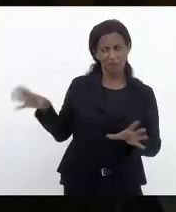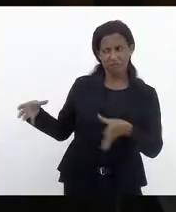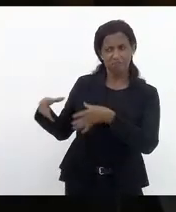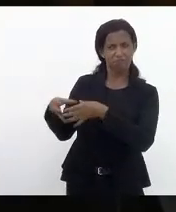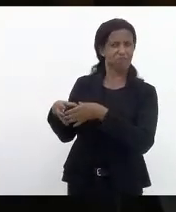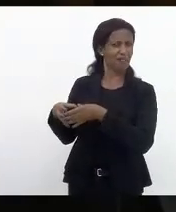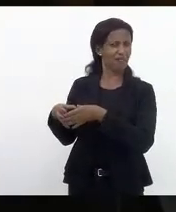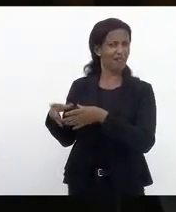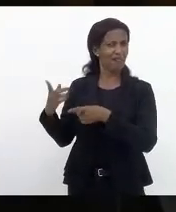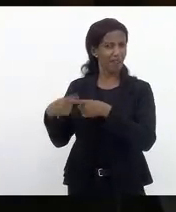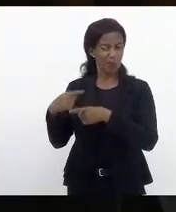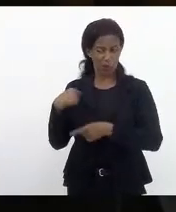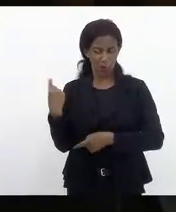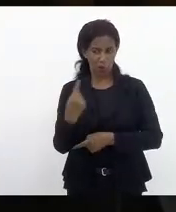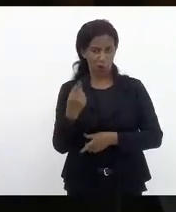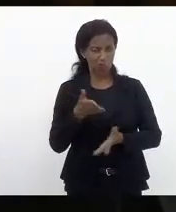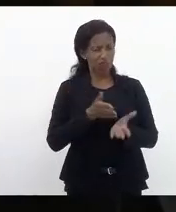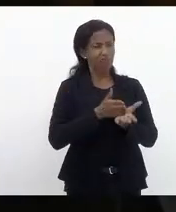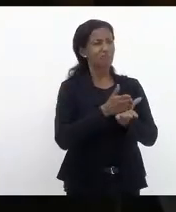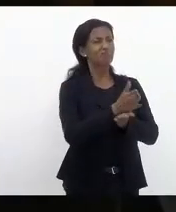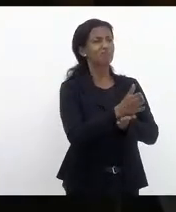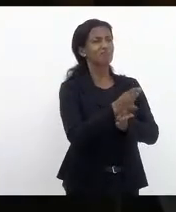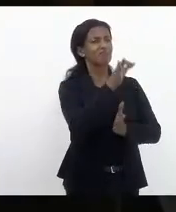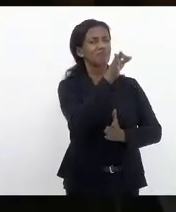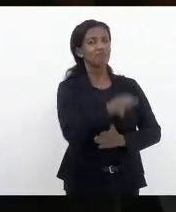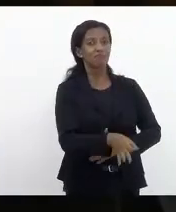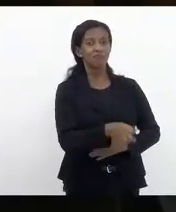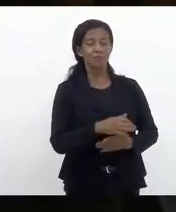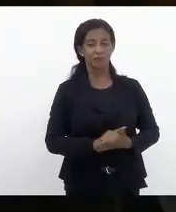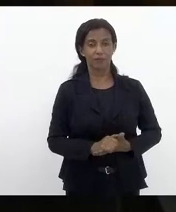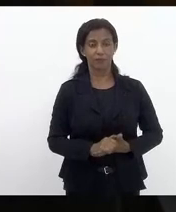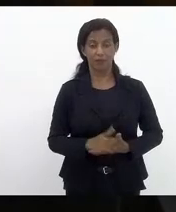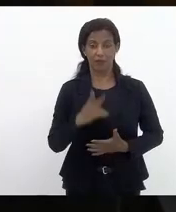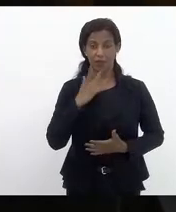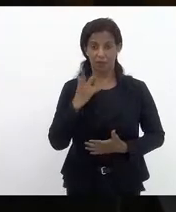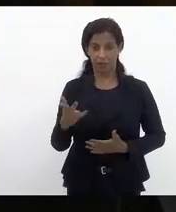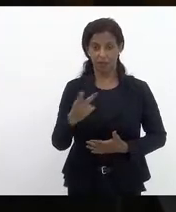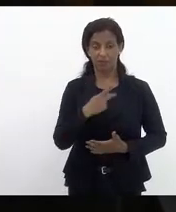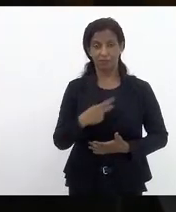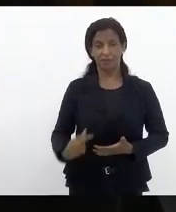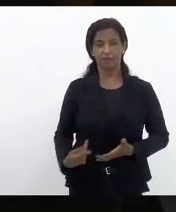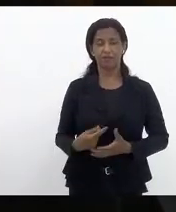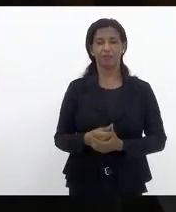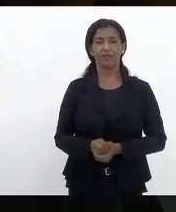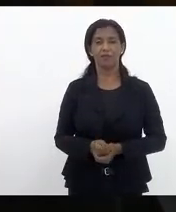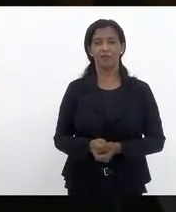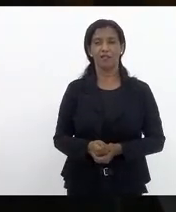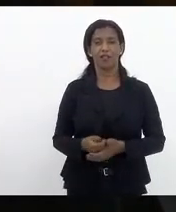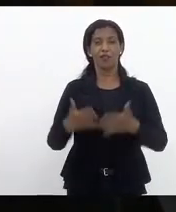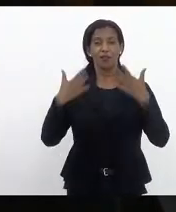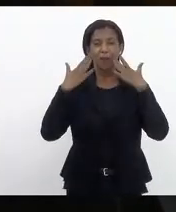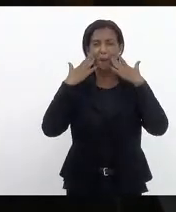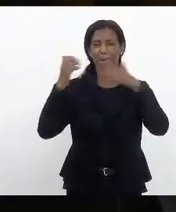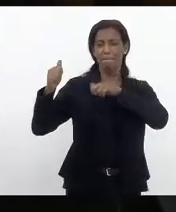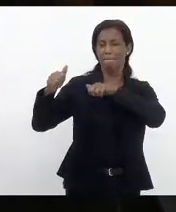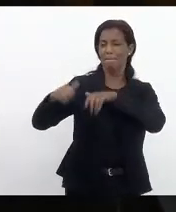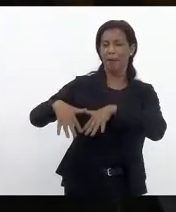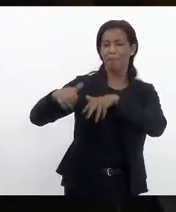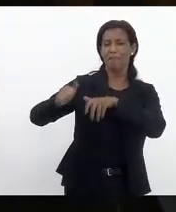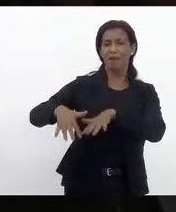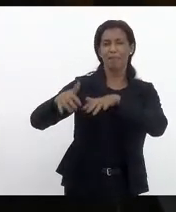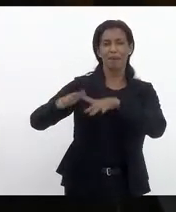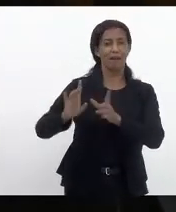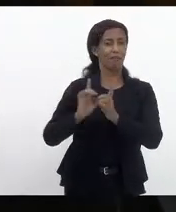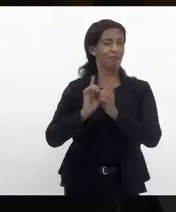sinal que nós estamos no caminho certo quero dizer presidente que foi uma manifestação além de absolutamente